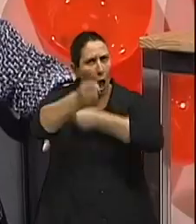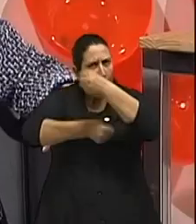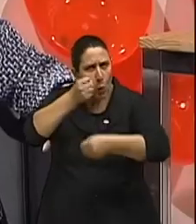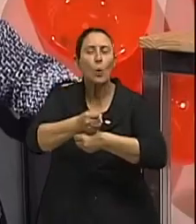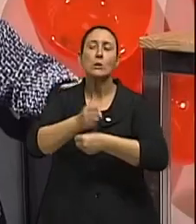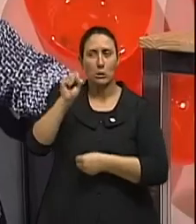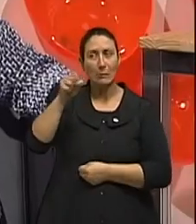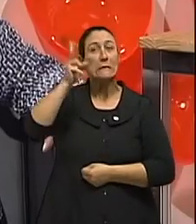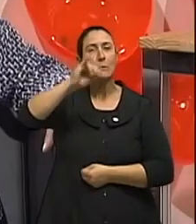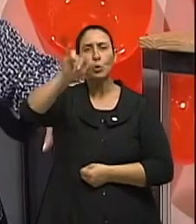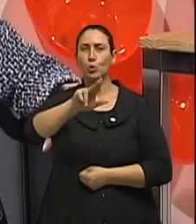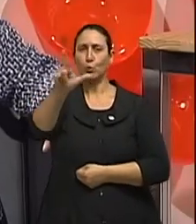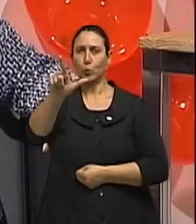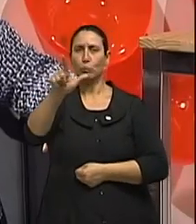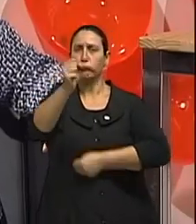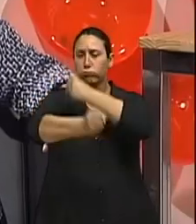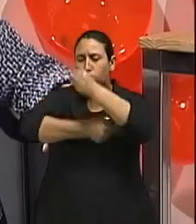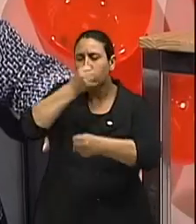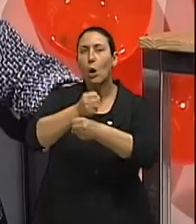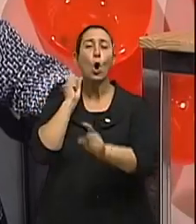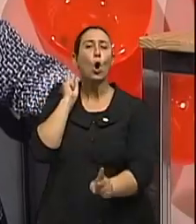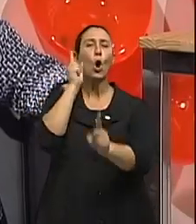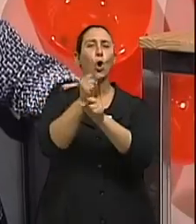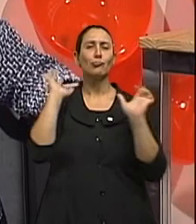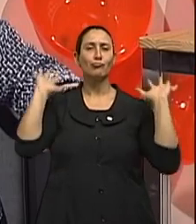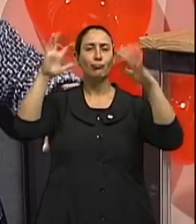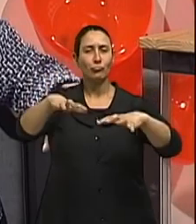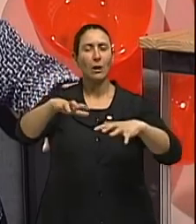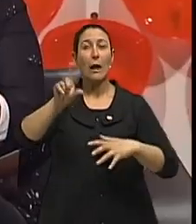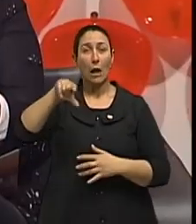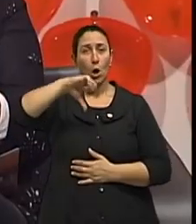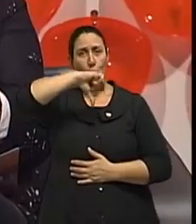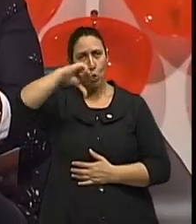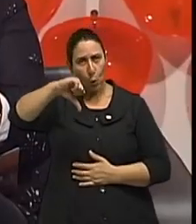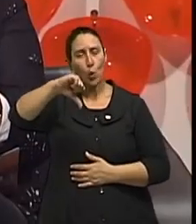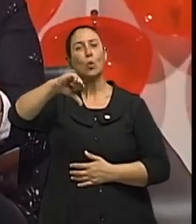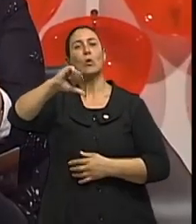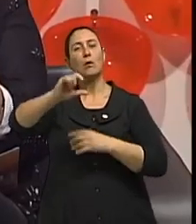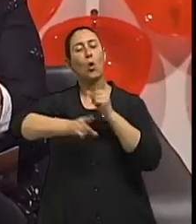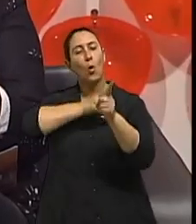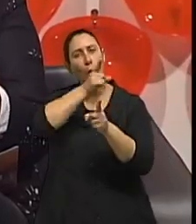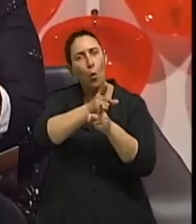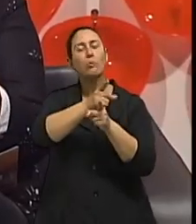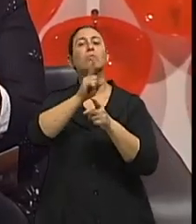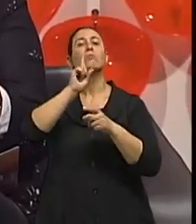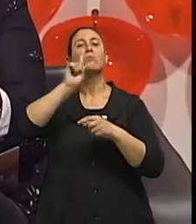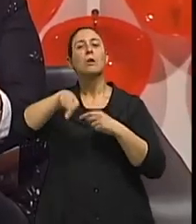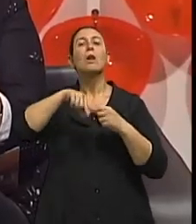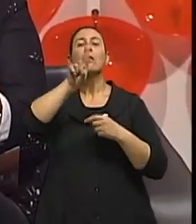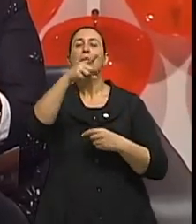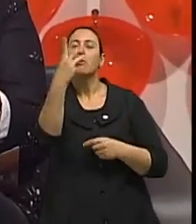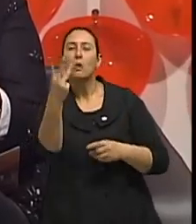Anualmente, sempre em junho. Certo. Eu estou vendo aqui que é o nono curso de gerenciamento do estresse com certificação, o 13º